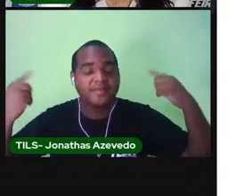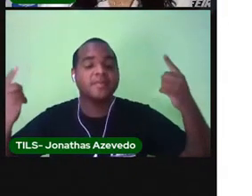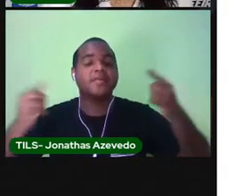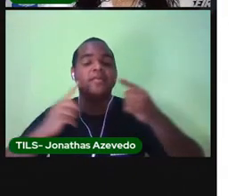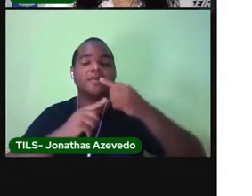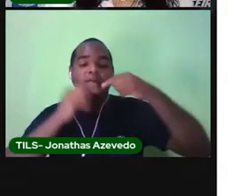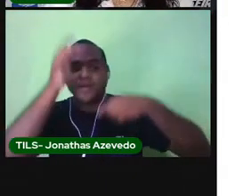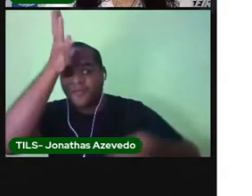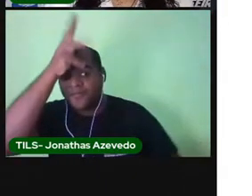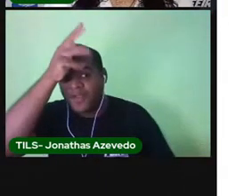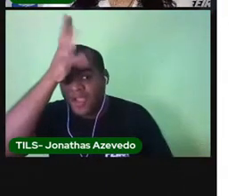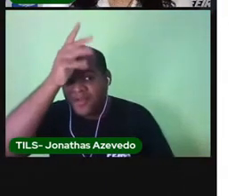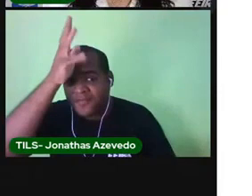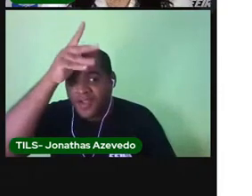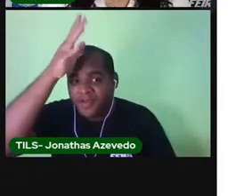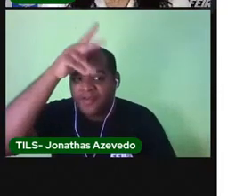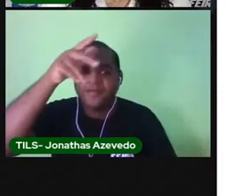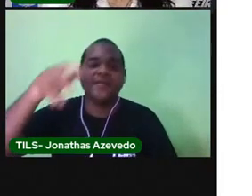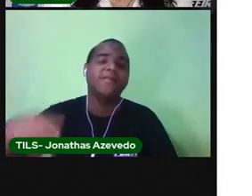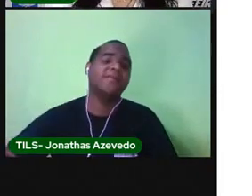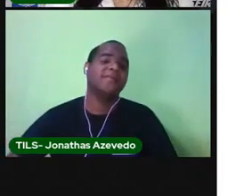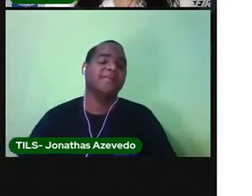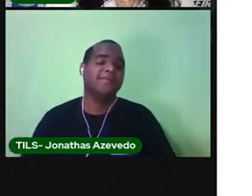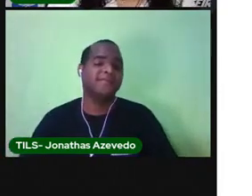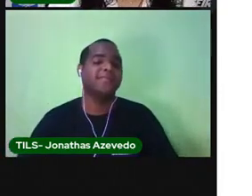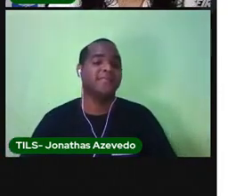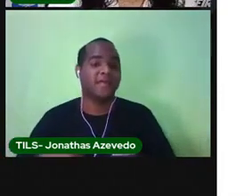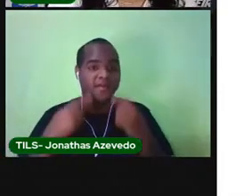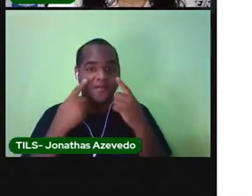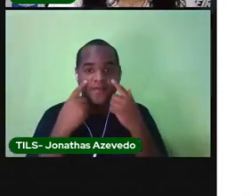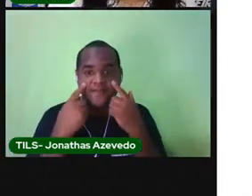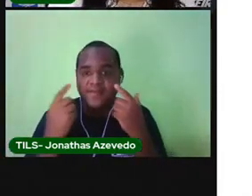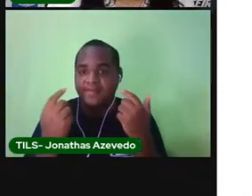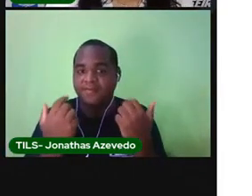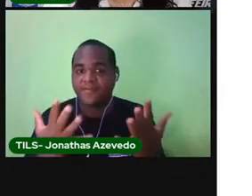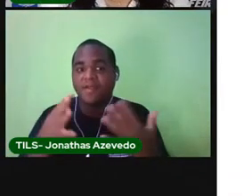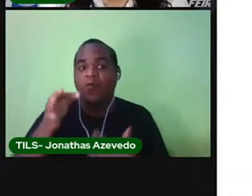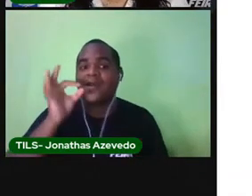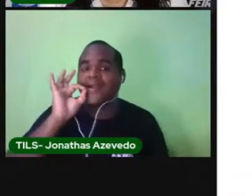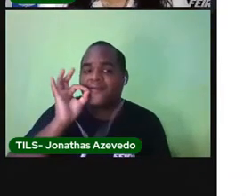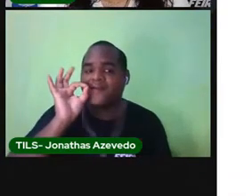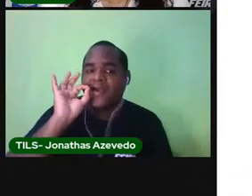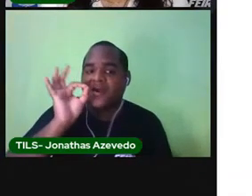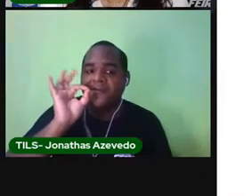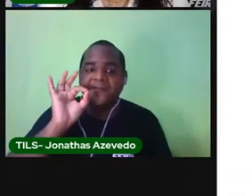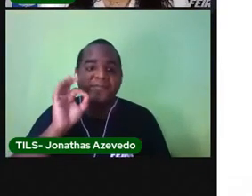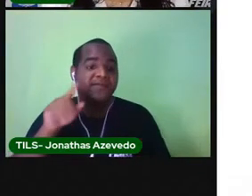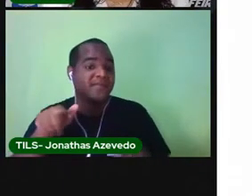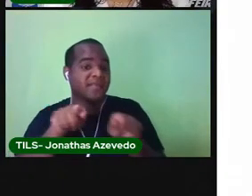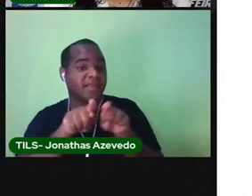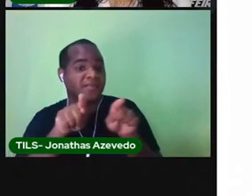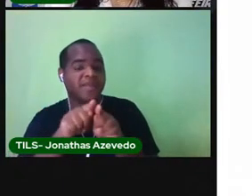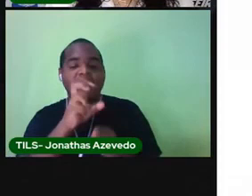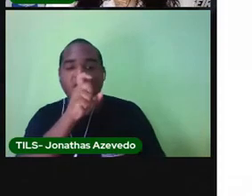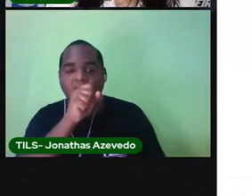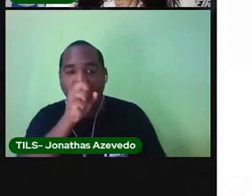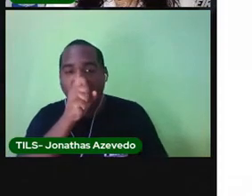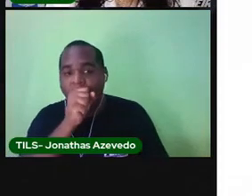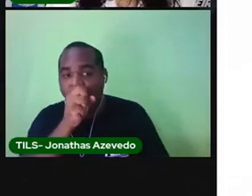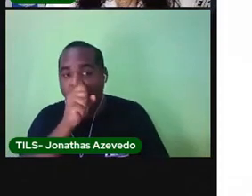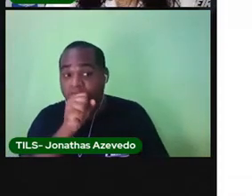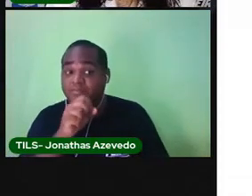francos, as galinhas. E aqui você vê uma plantação de café, você vê plantação de laranja,